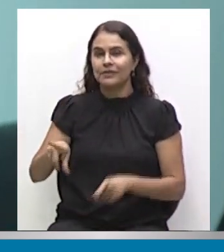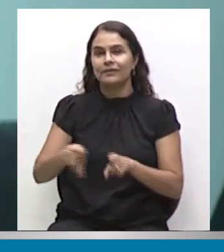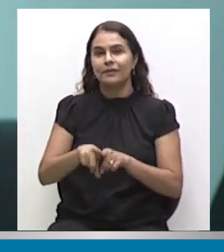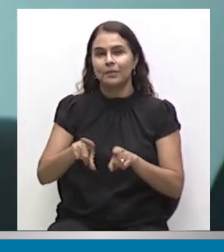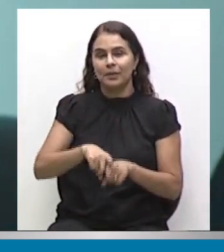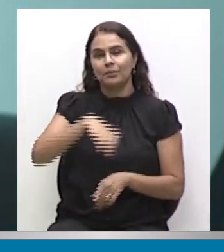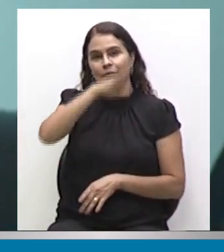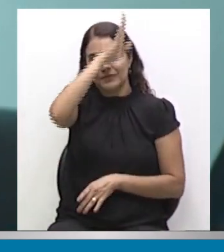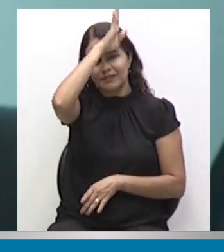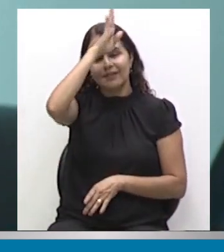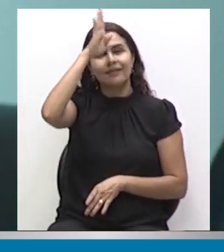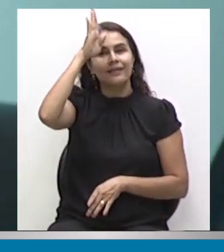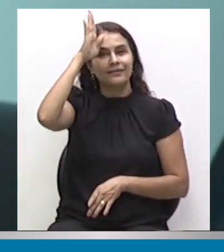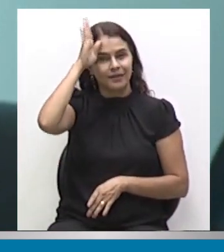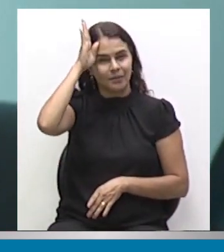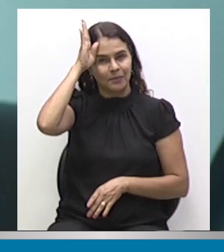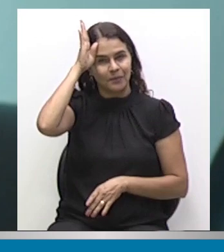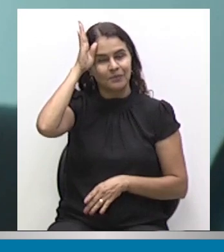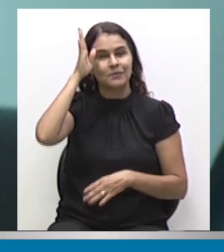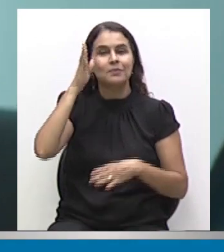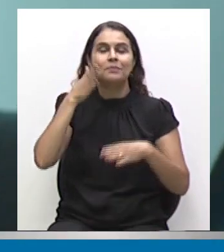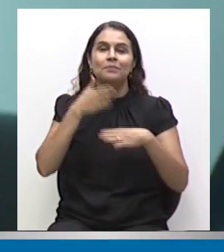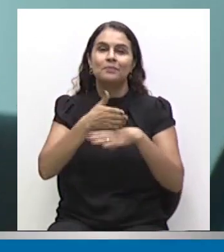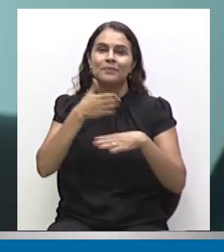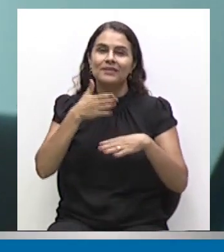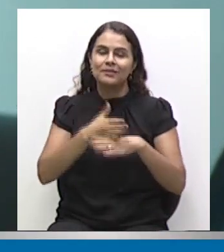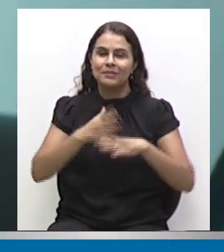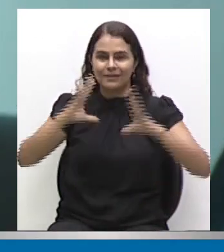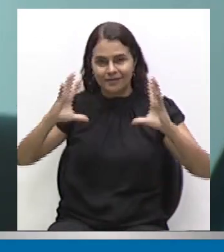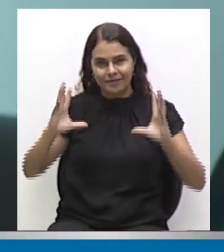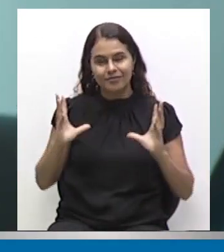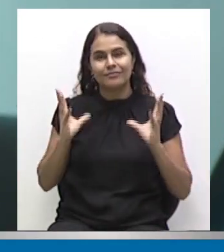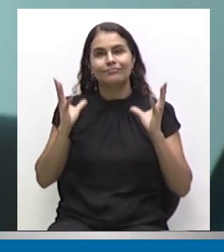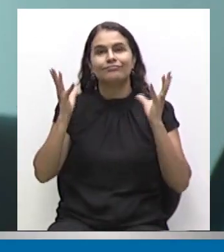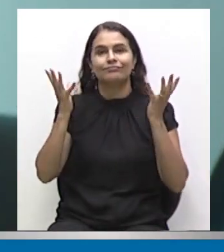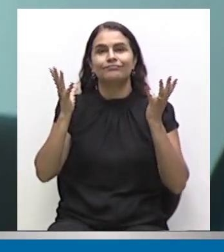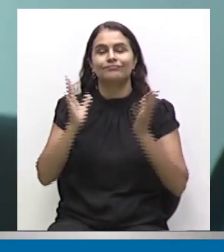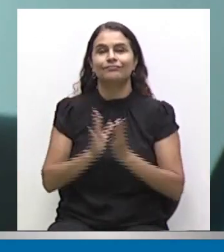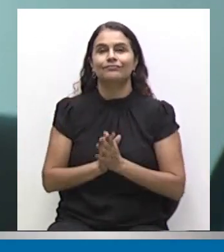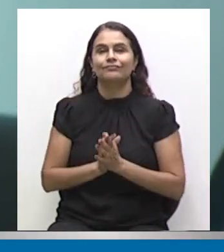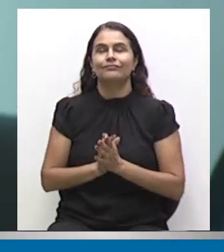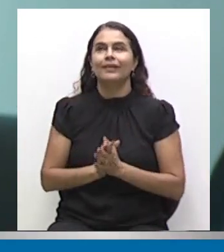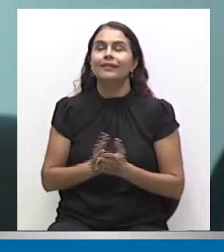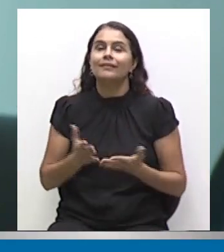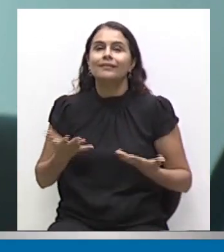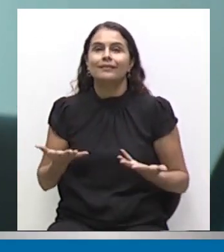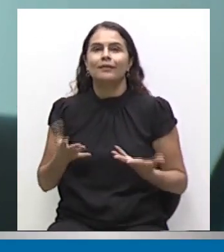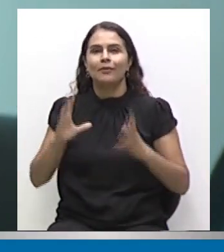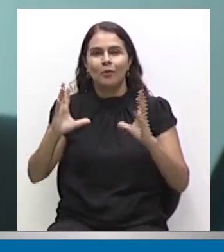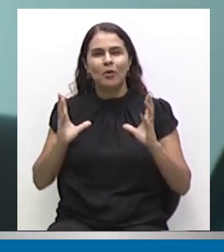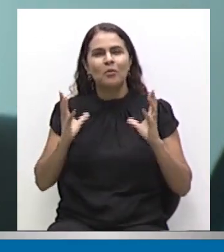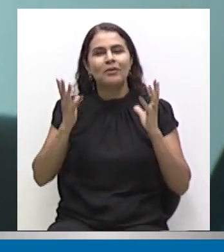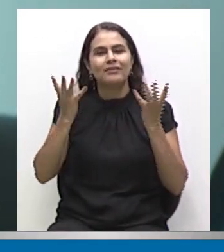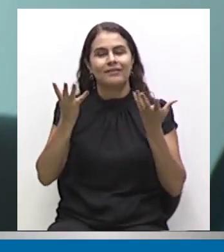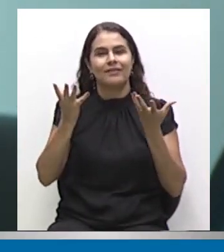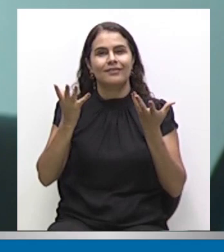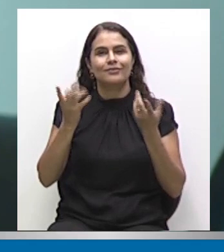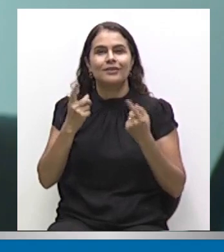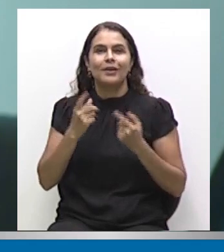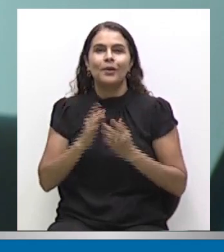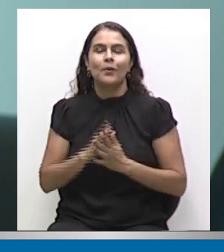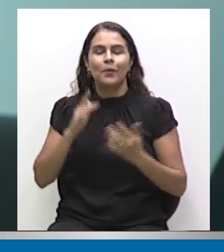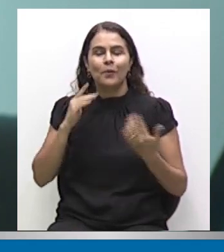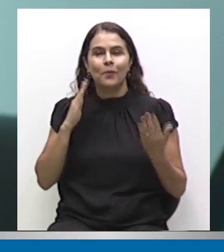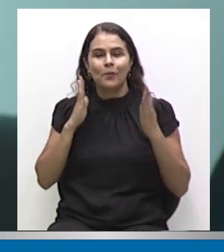participarem desta sessão. Uma homenagem aos esforços dedicados à